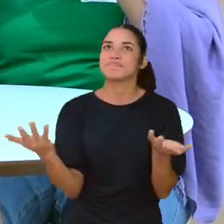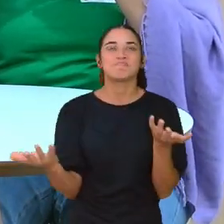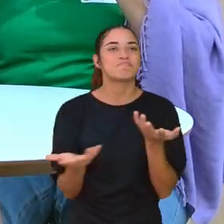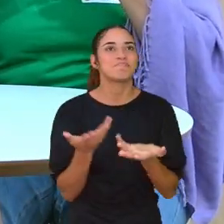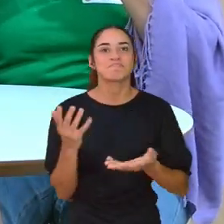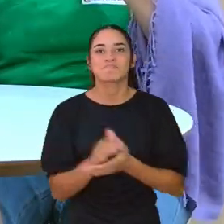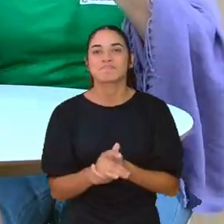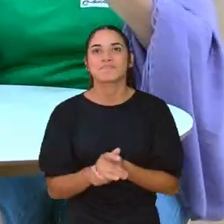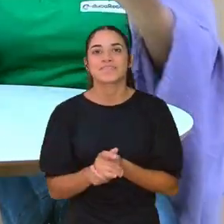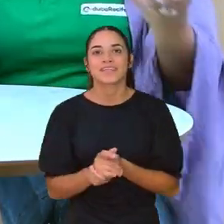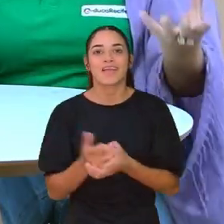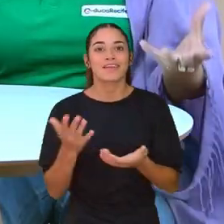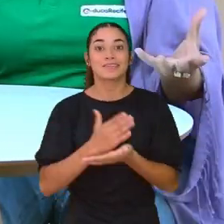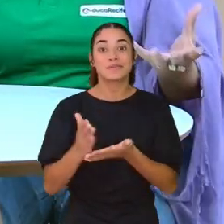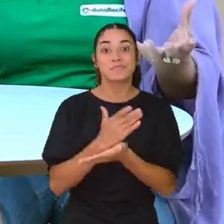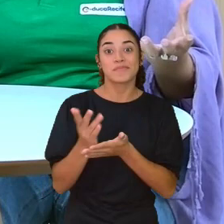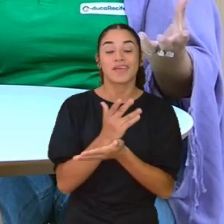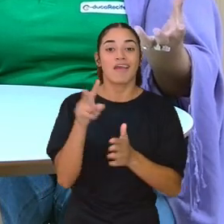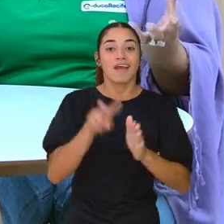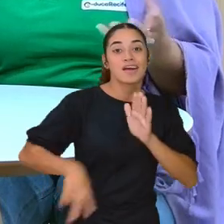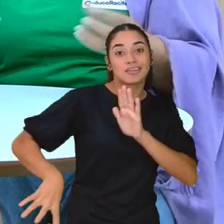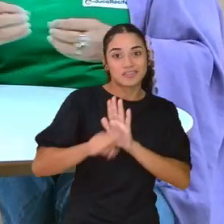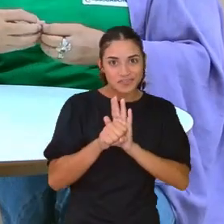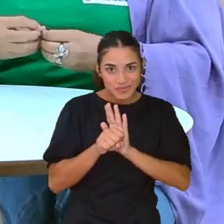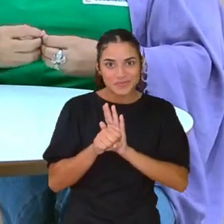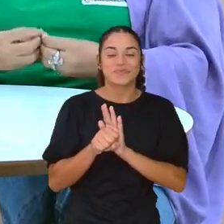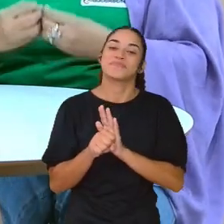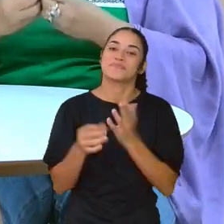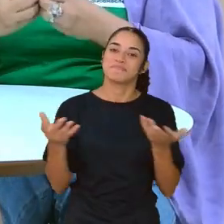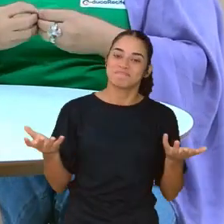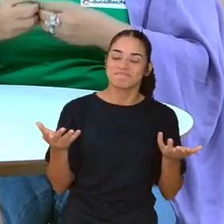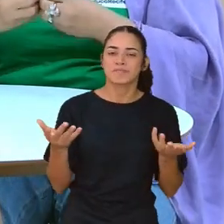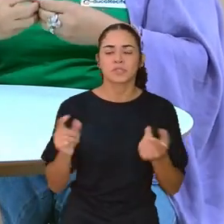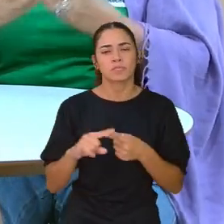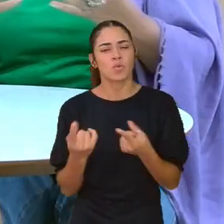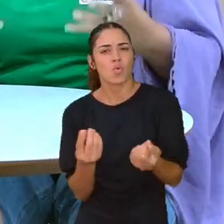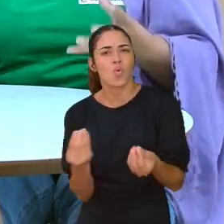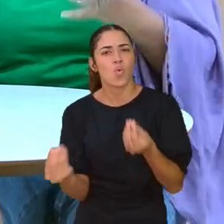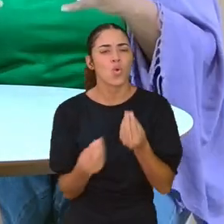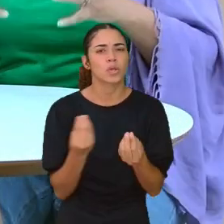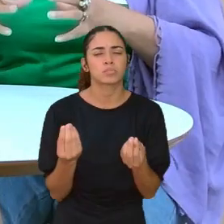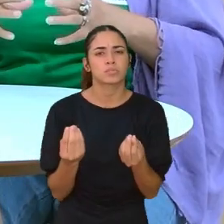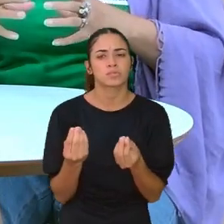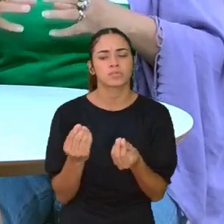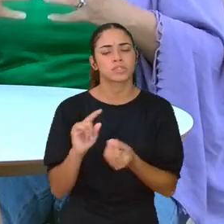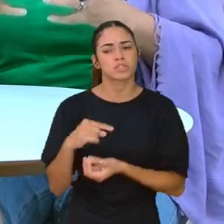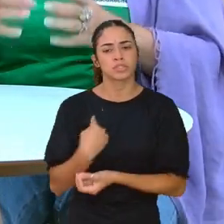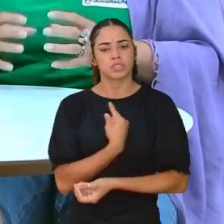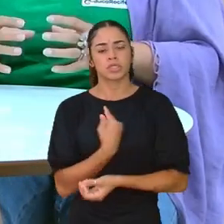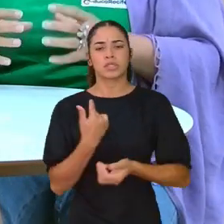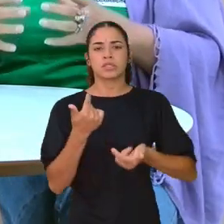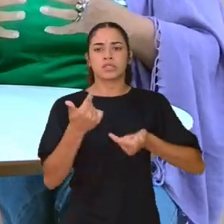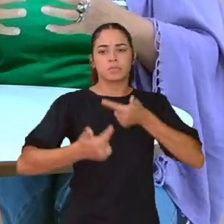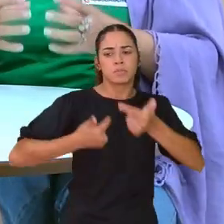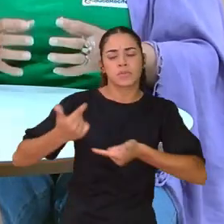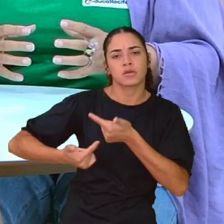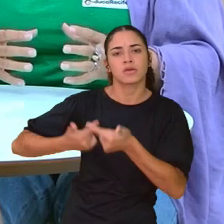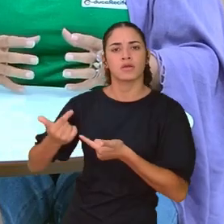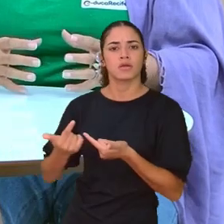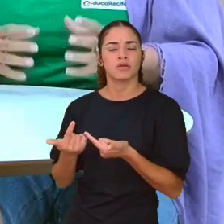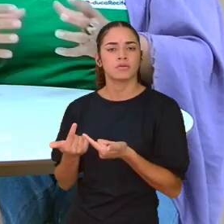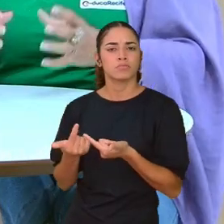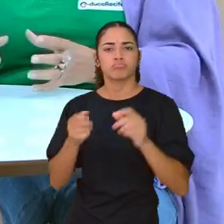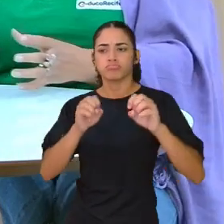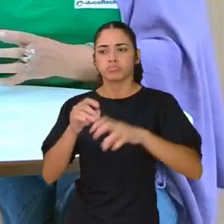seja as artes visuais, não é? Mas como é, professora, que a gente trabalha com